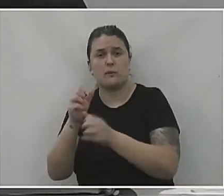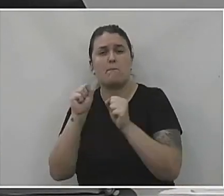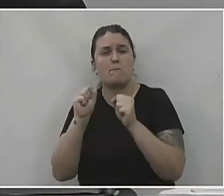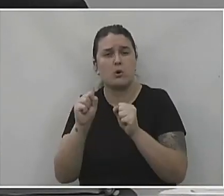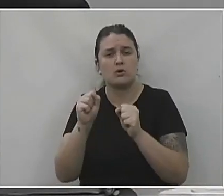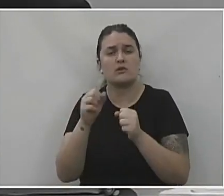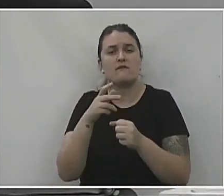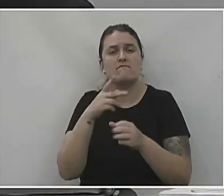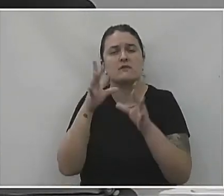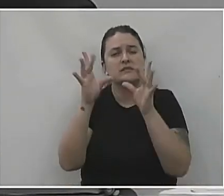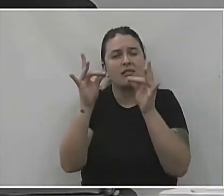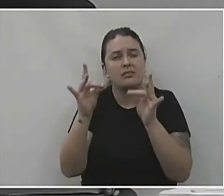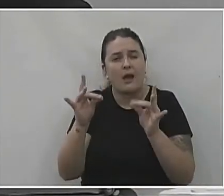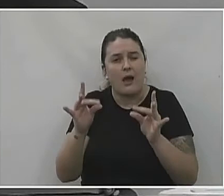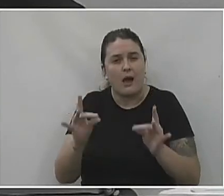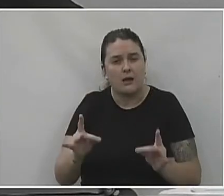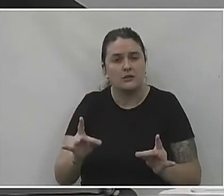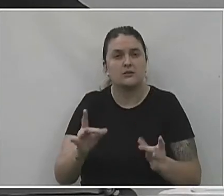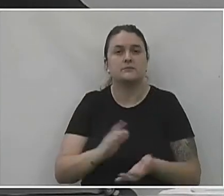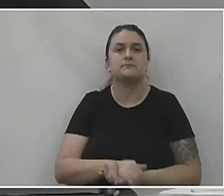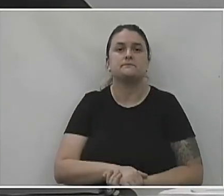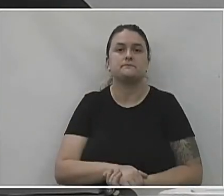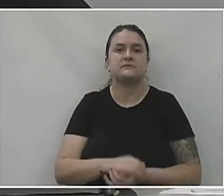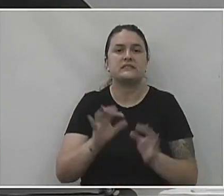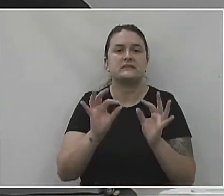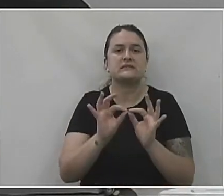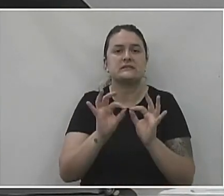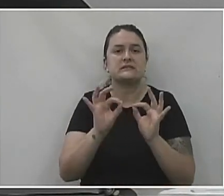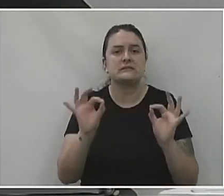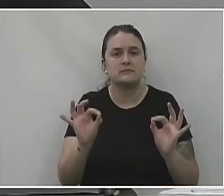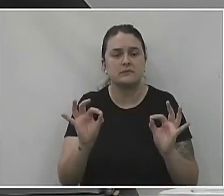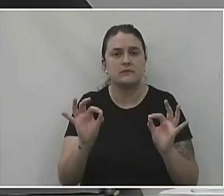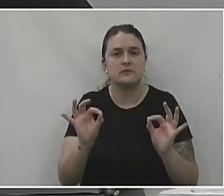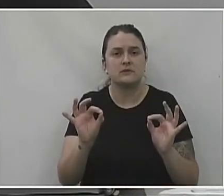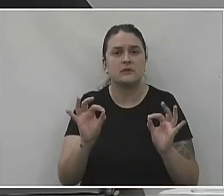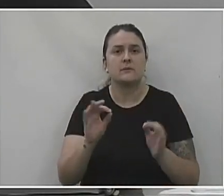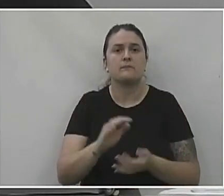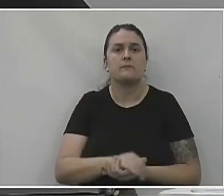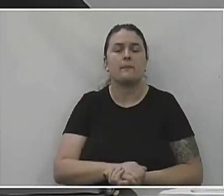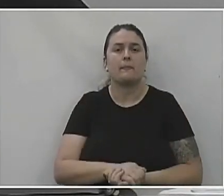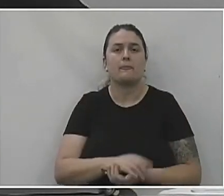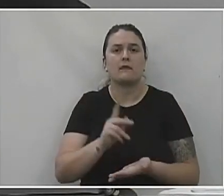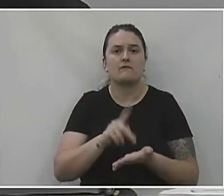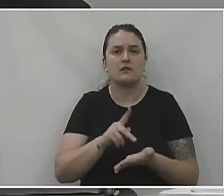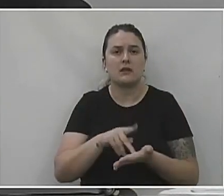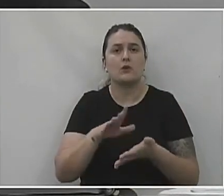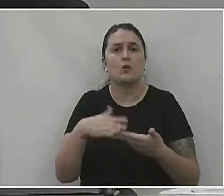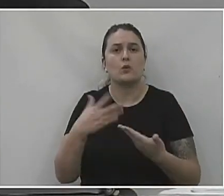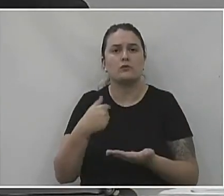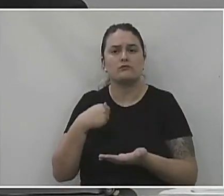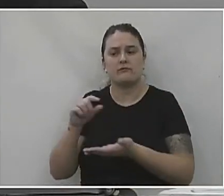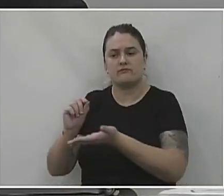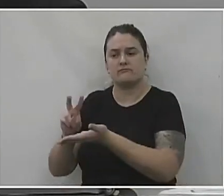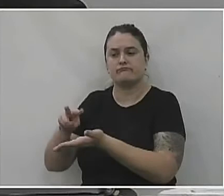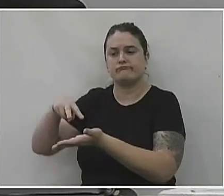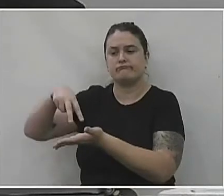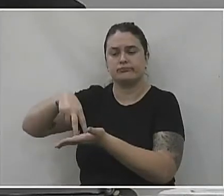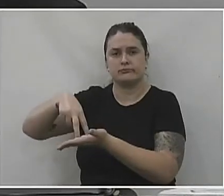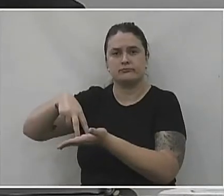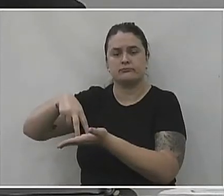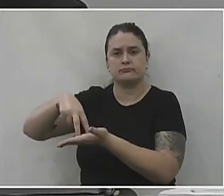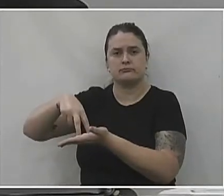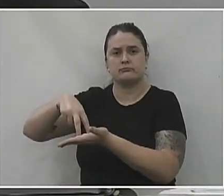especificar, ali, bem simples, é que, realmente, quando fiz o uso da tribuna para falar a